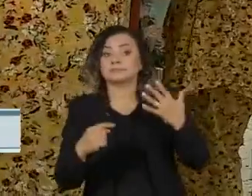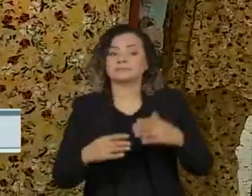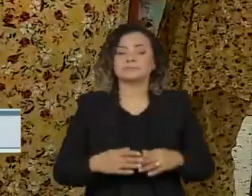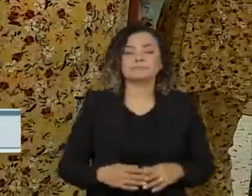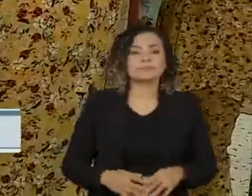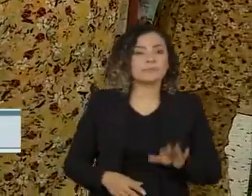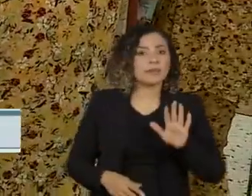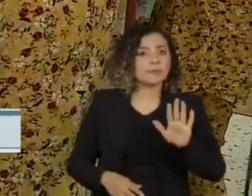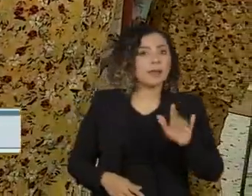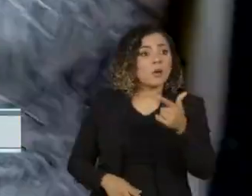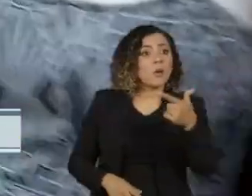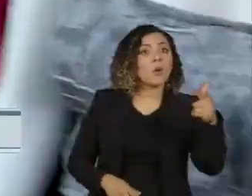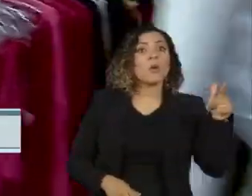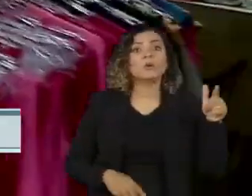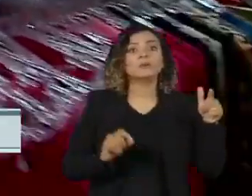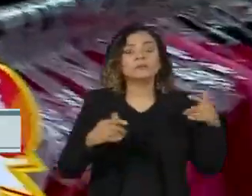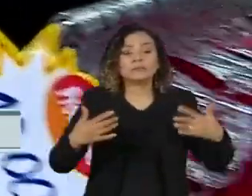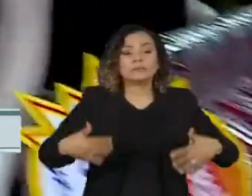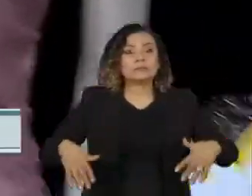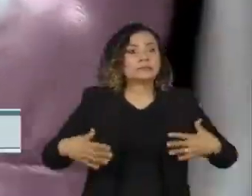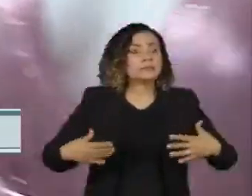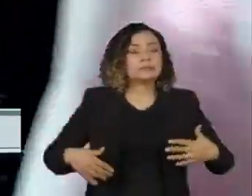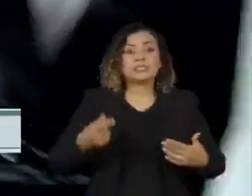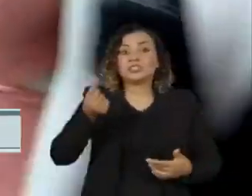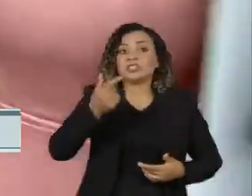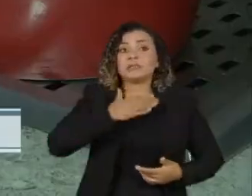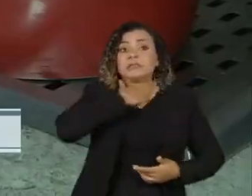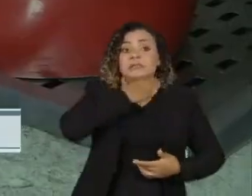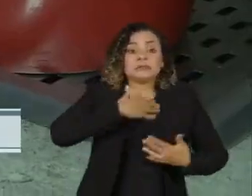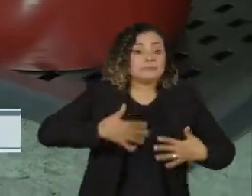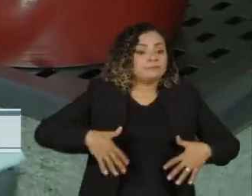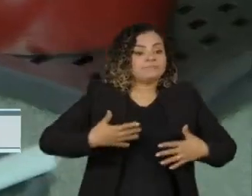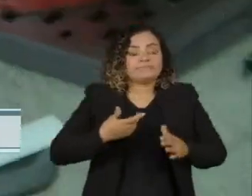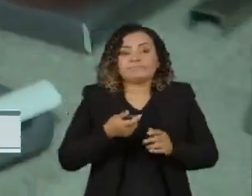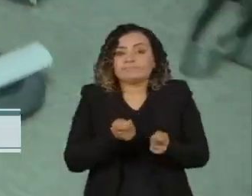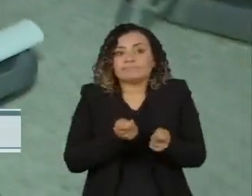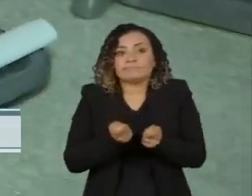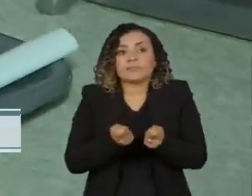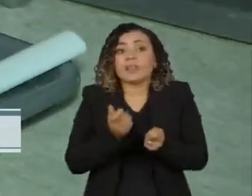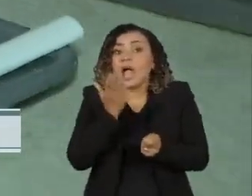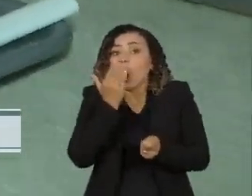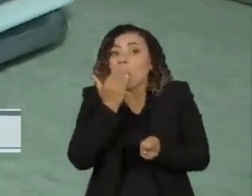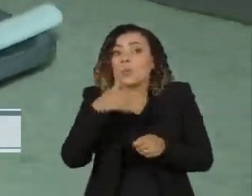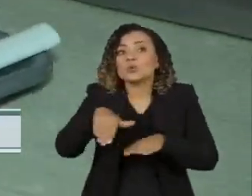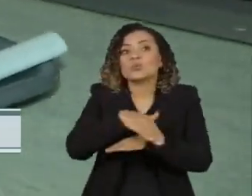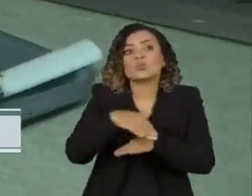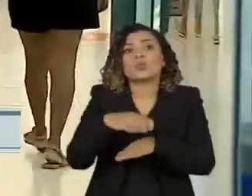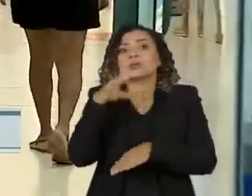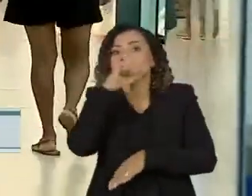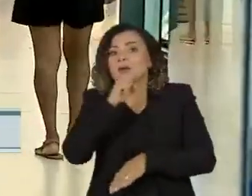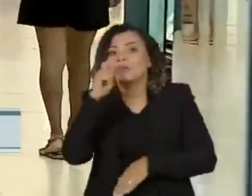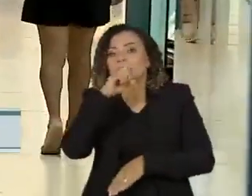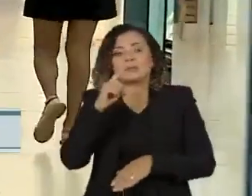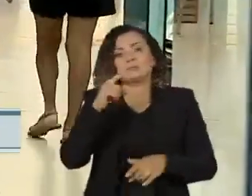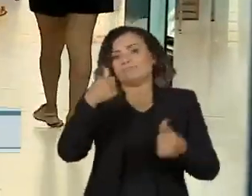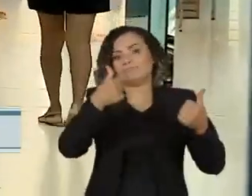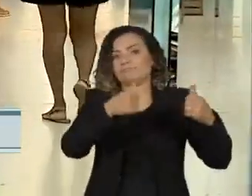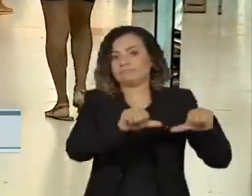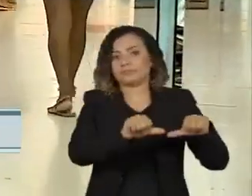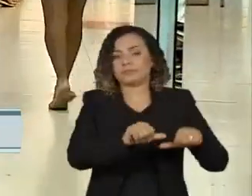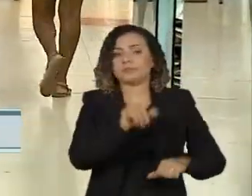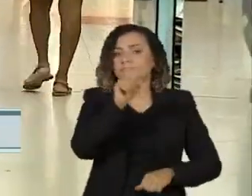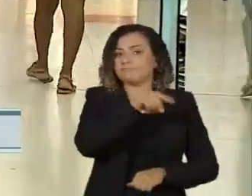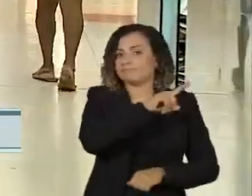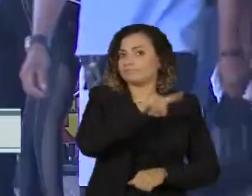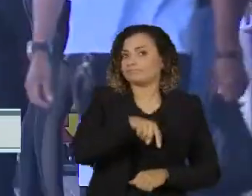Já outras acabam tendo que ser adiadas quando o dinheiro anda curto, como o almoço fora de casa nos fins de semana. É preciso também,